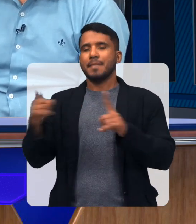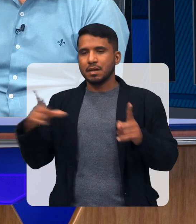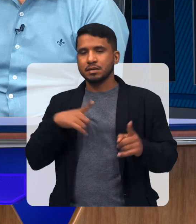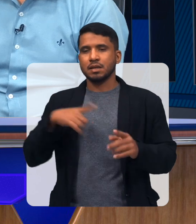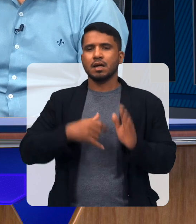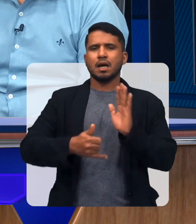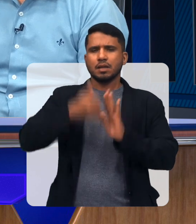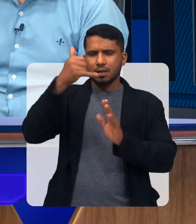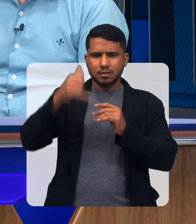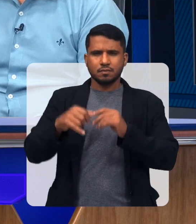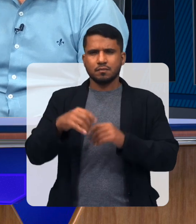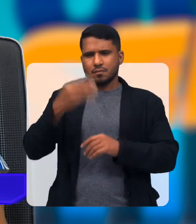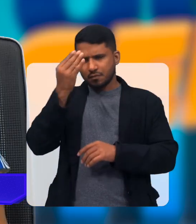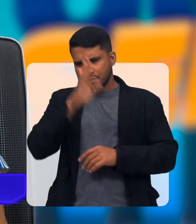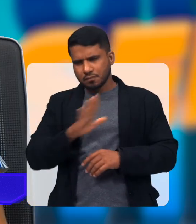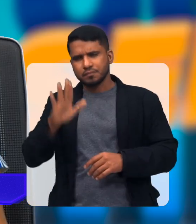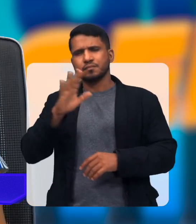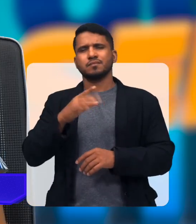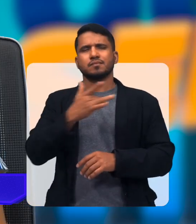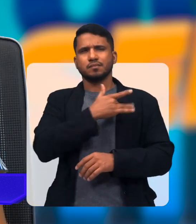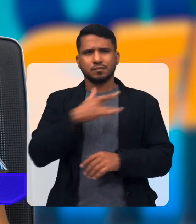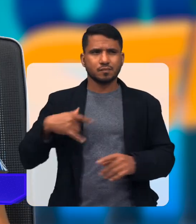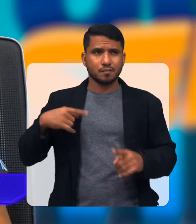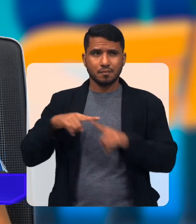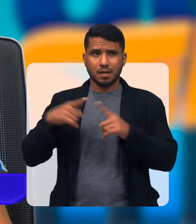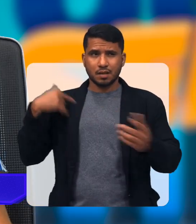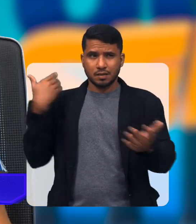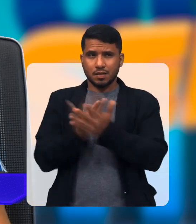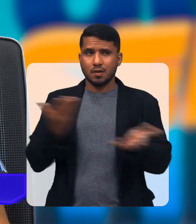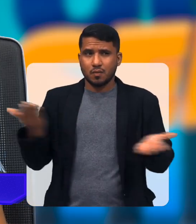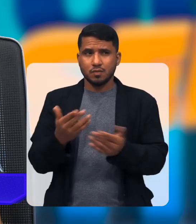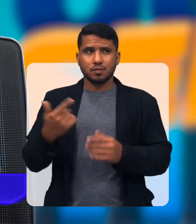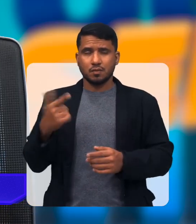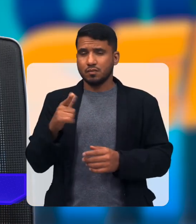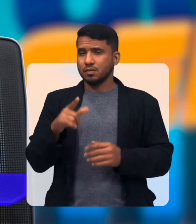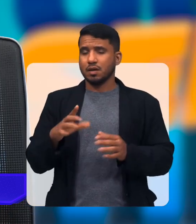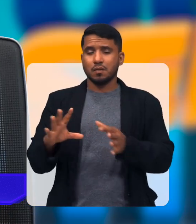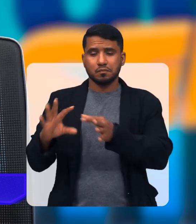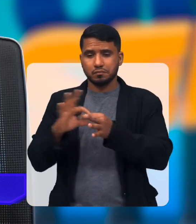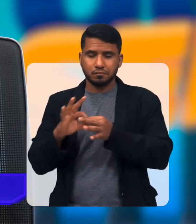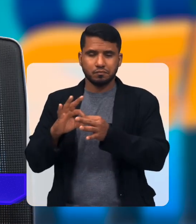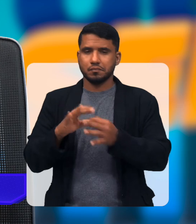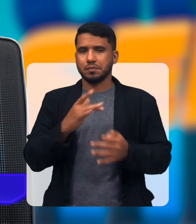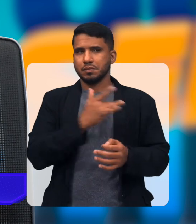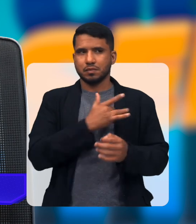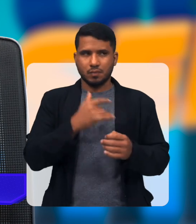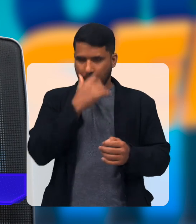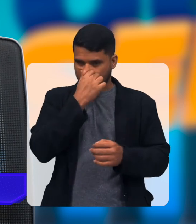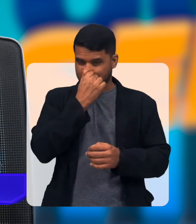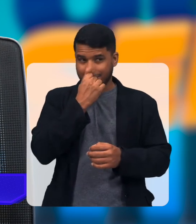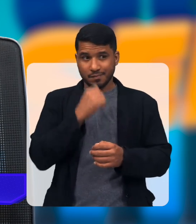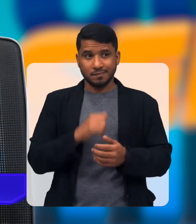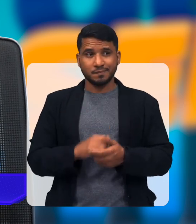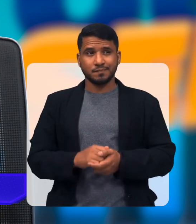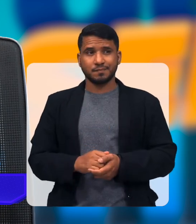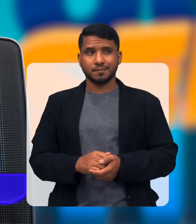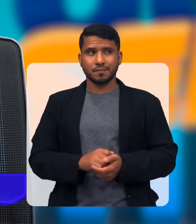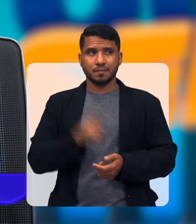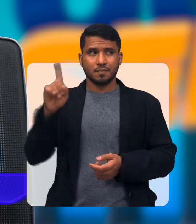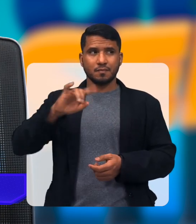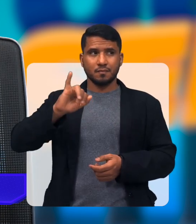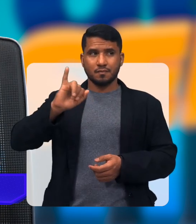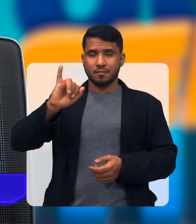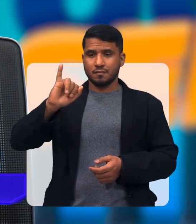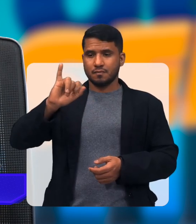2018, nós temos Cadastro Nacional de Estabelecimento de Saúde Mas até hoje, nós não temos um convênio com a